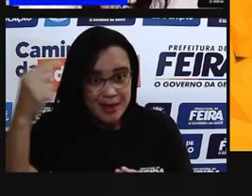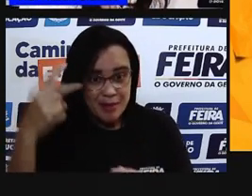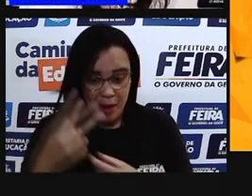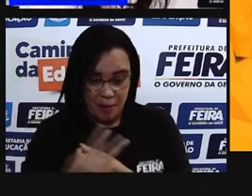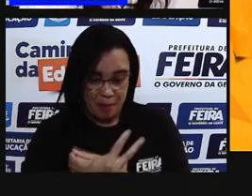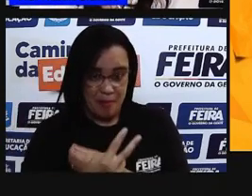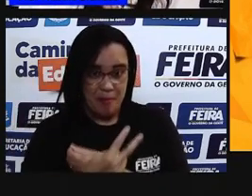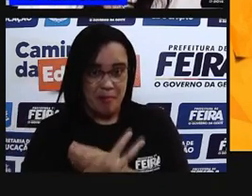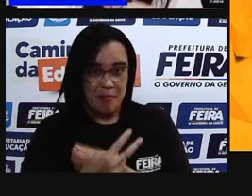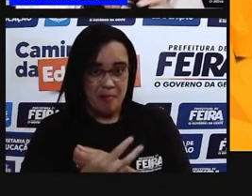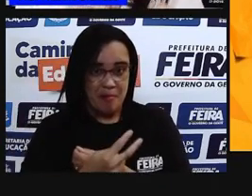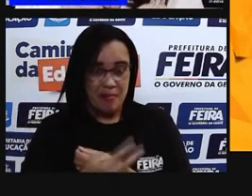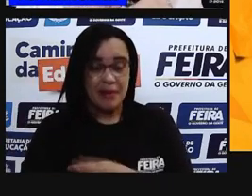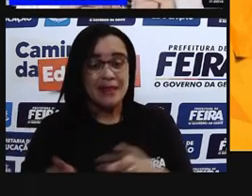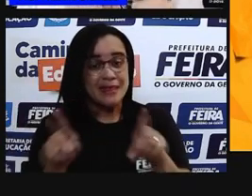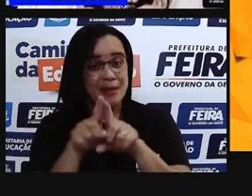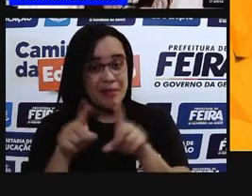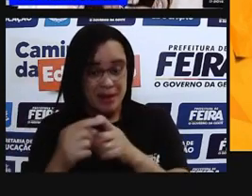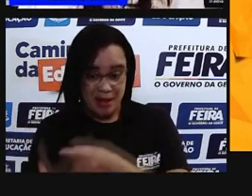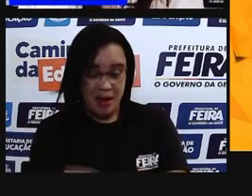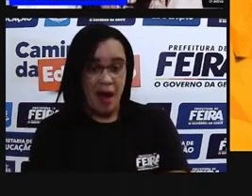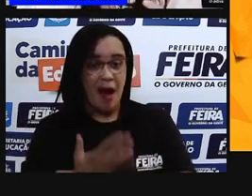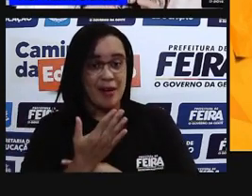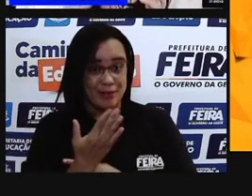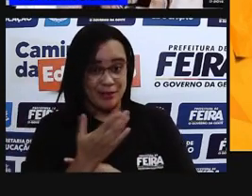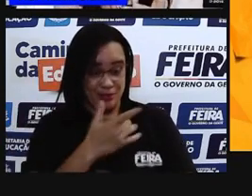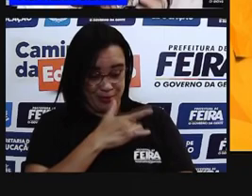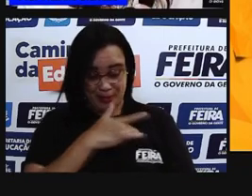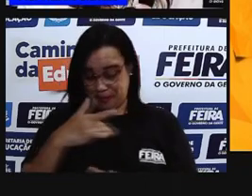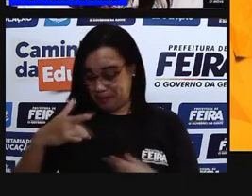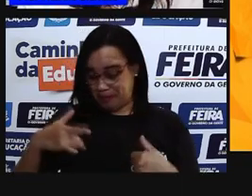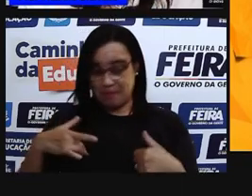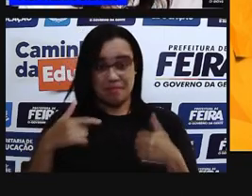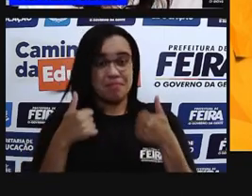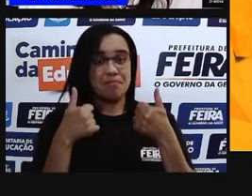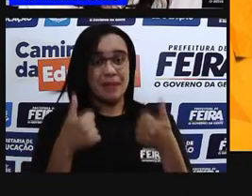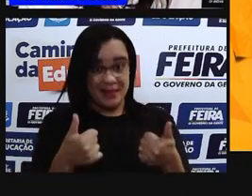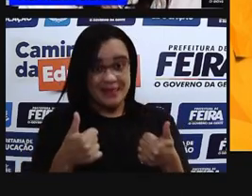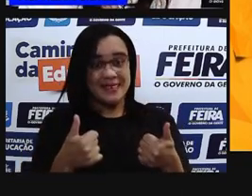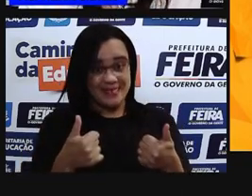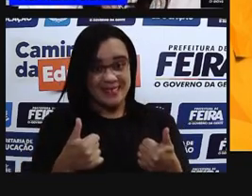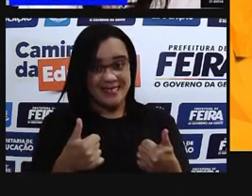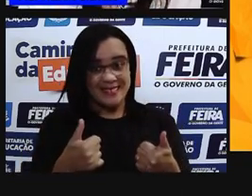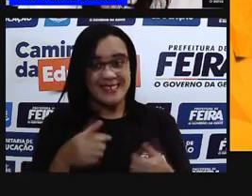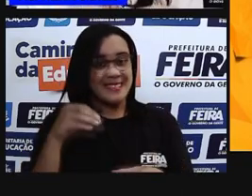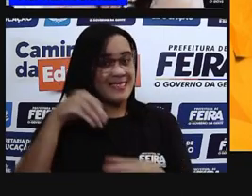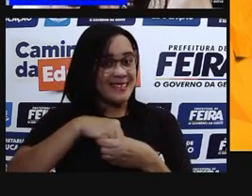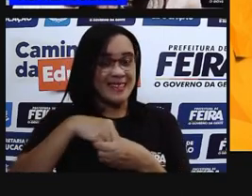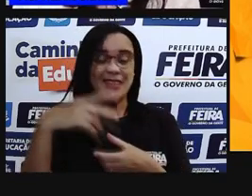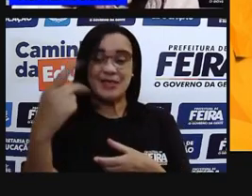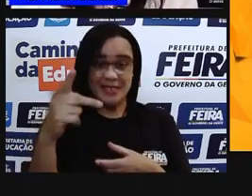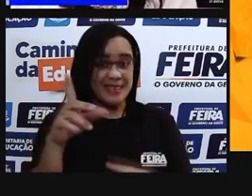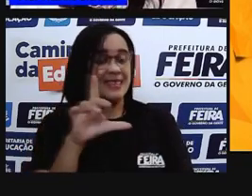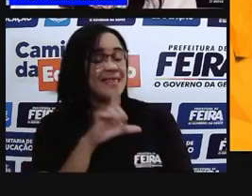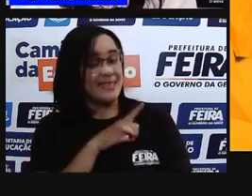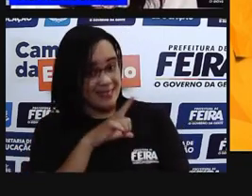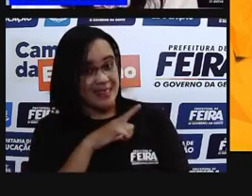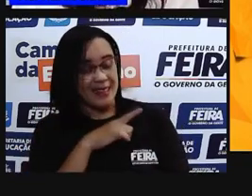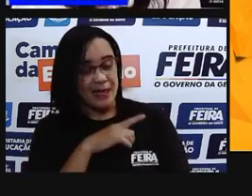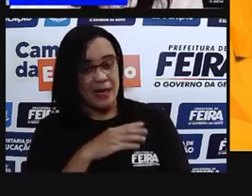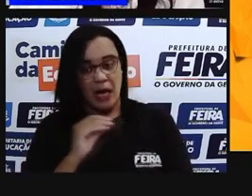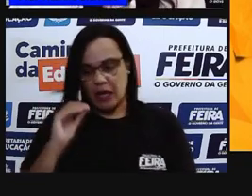novelo de lã, a gente vai, então, encontrar, nesse novelo de lã, o DNA,